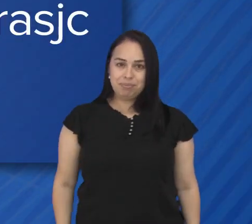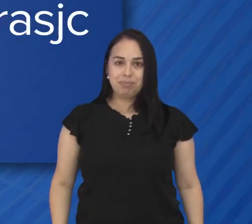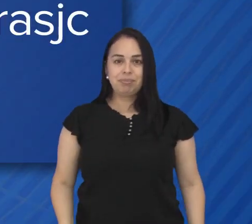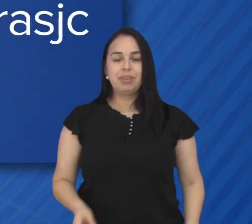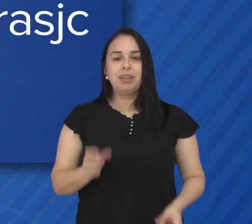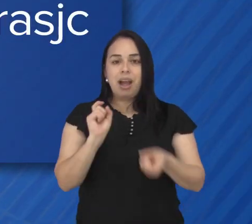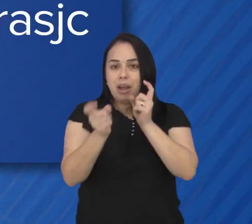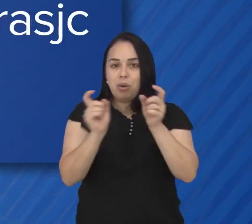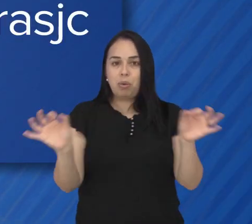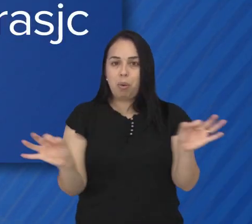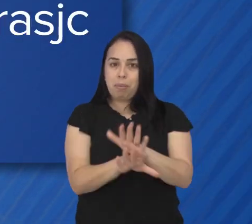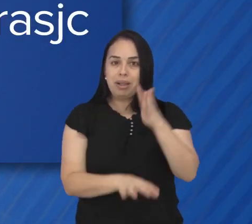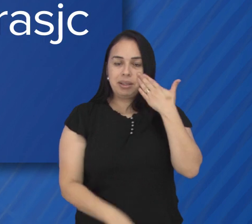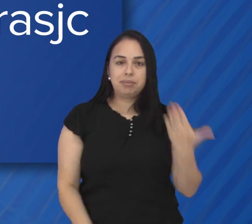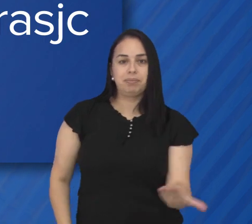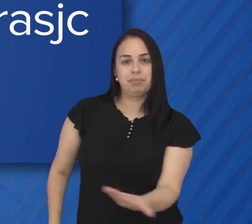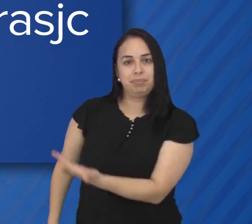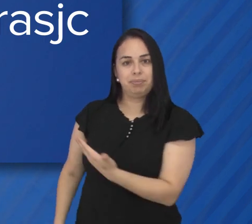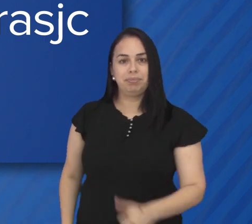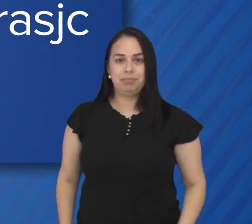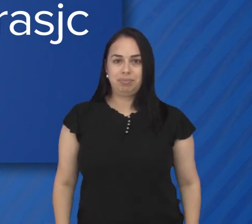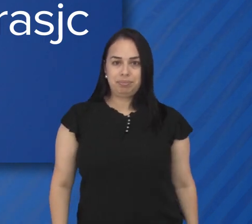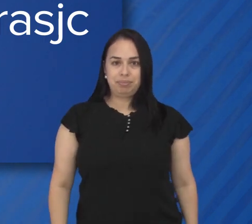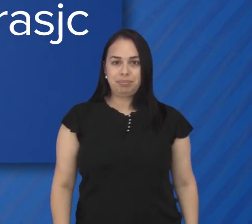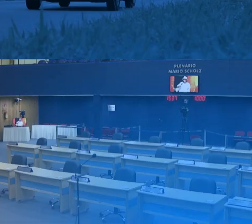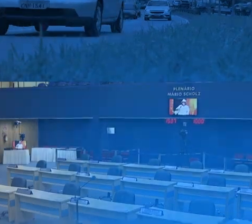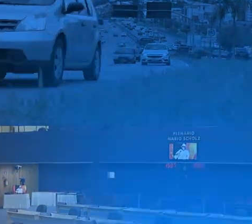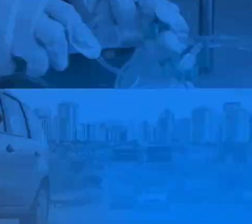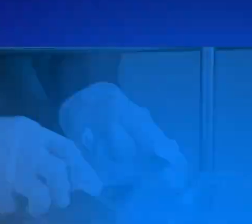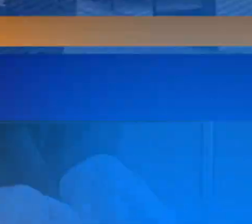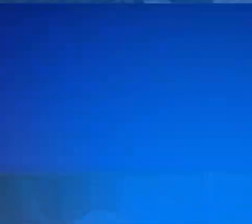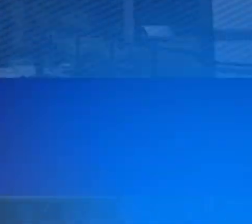A sessão na íntegra você confere no nosso canal do YouTube.